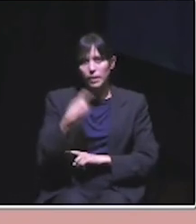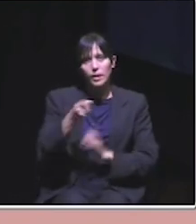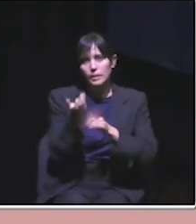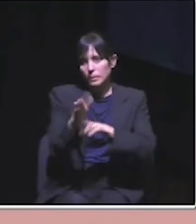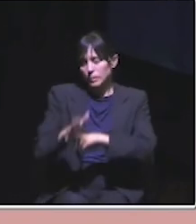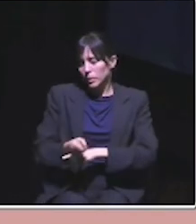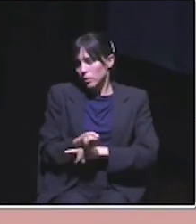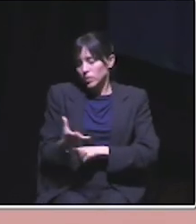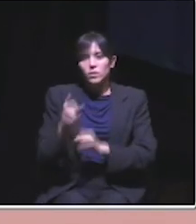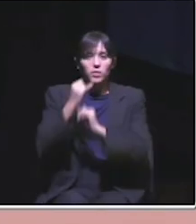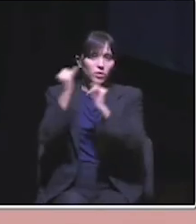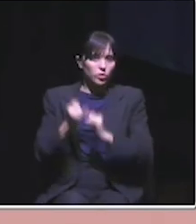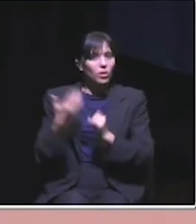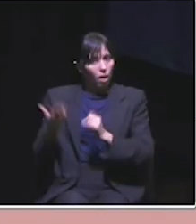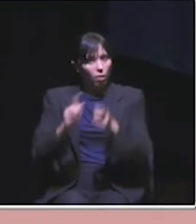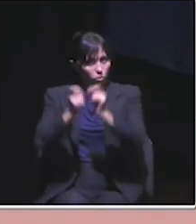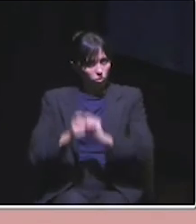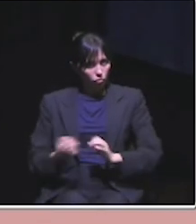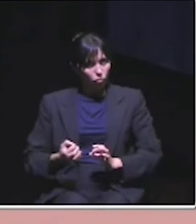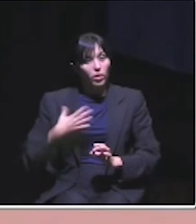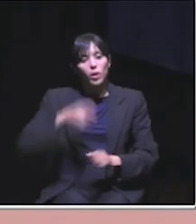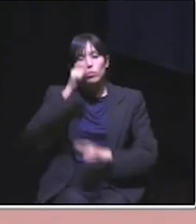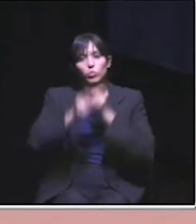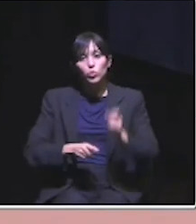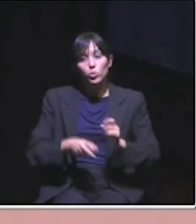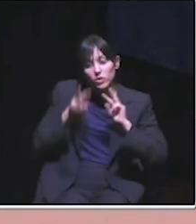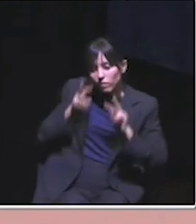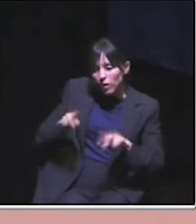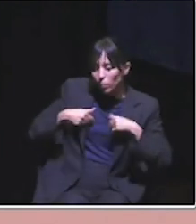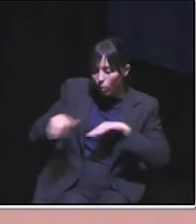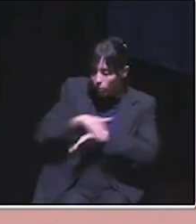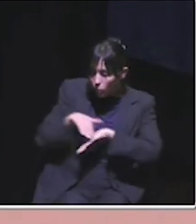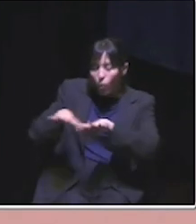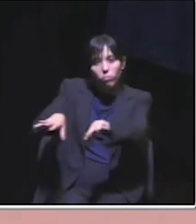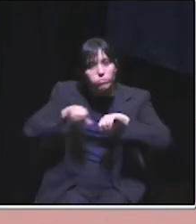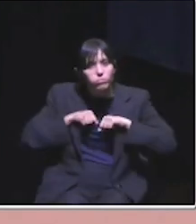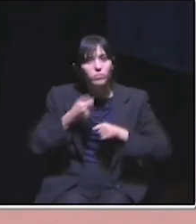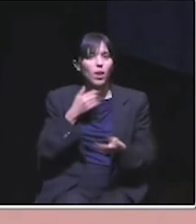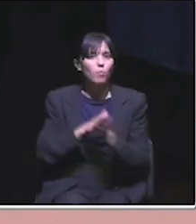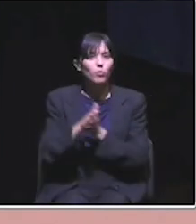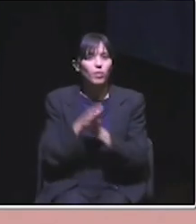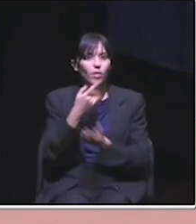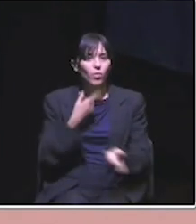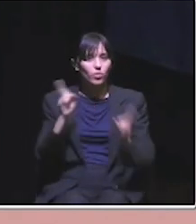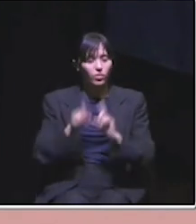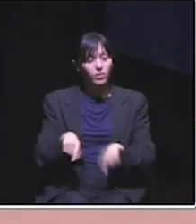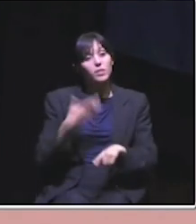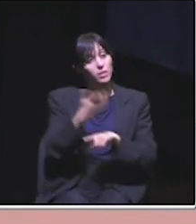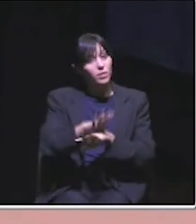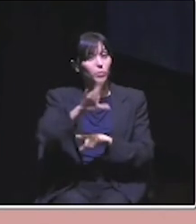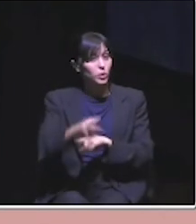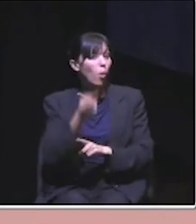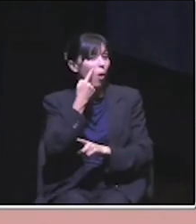exemplos internacionais deste tipo de transformação, nós queremos que as pessoas se reapropriem das suas ruas. E como exemplos para Lisboa fizemos uma